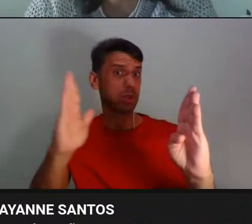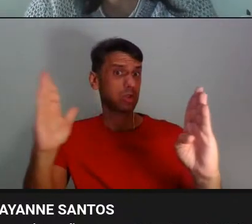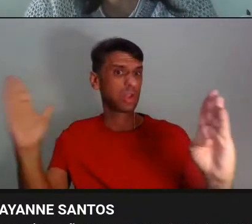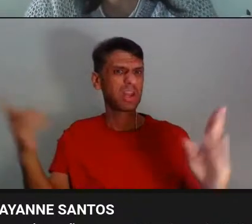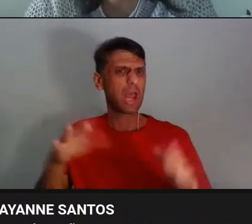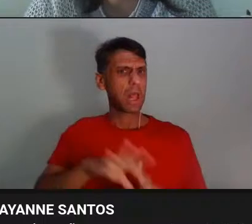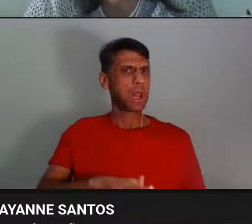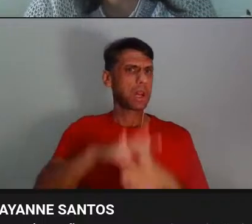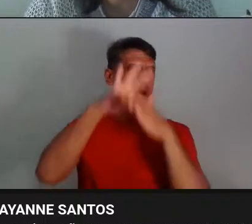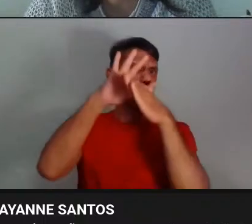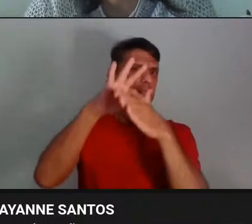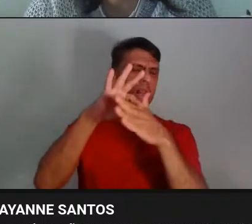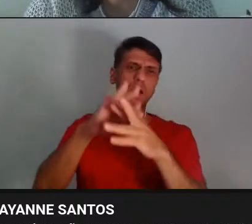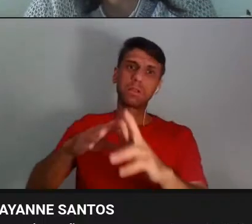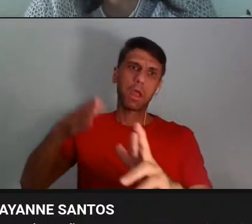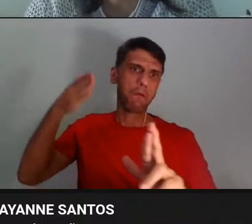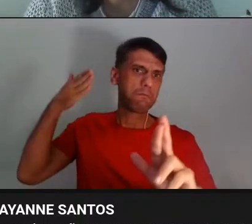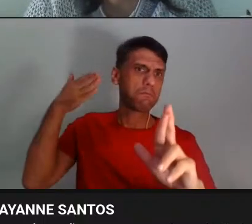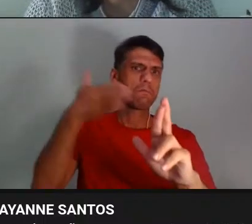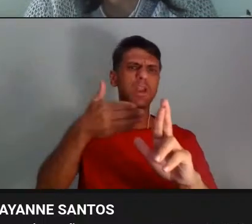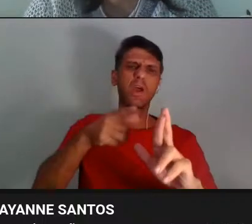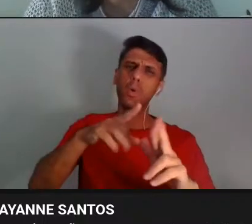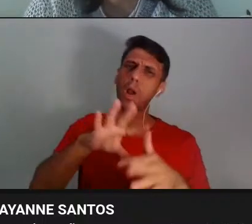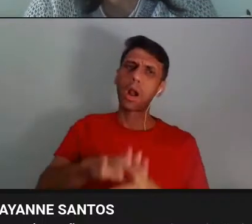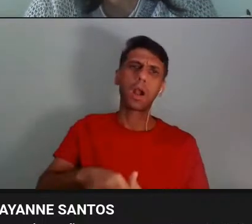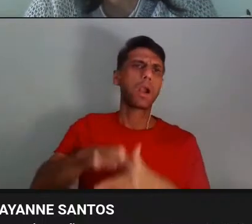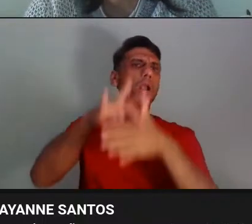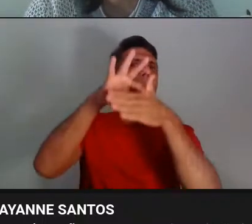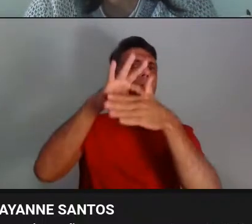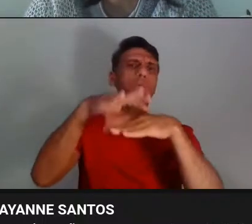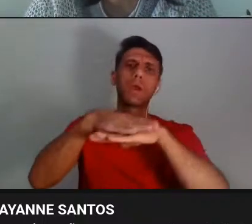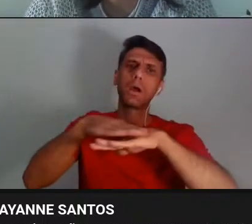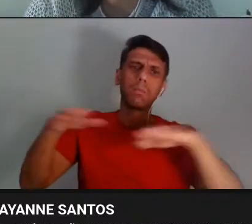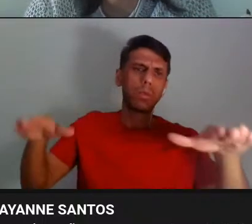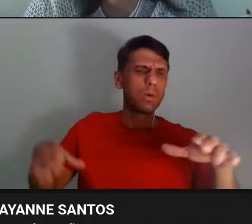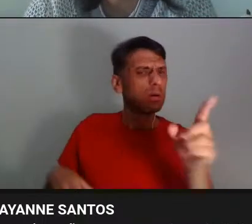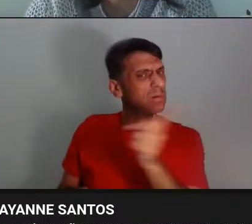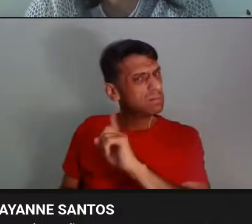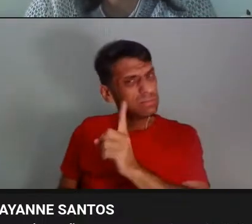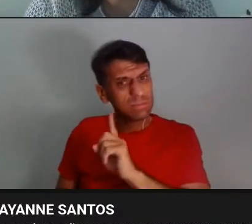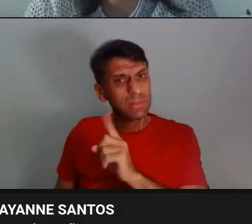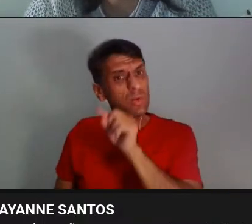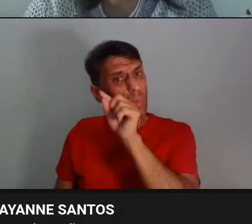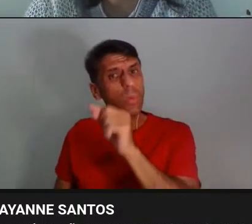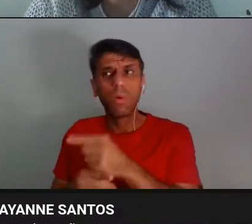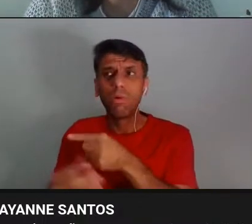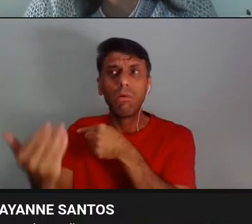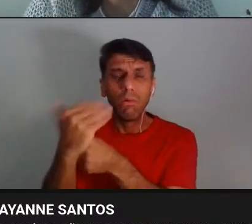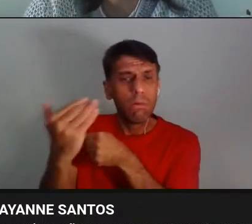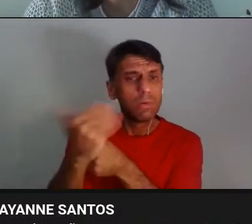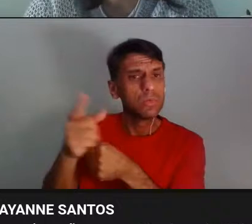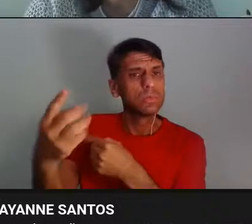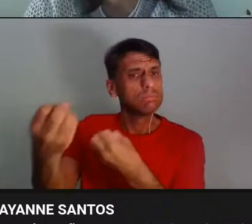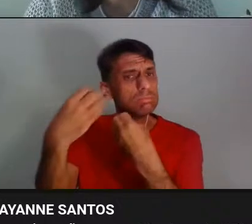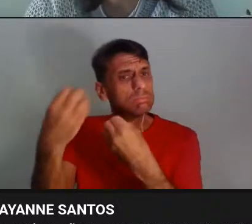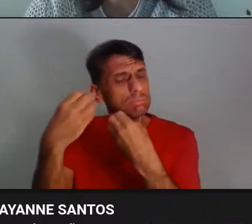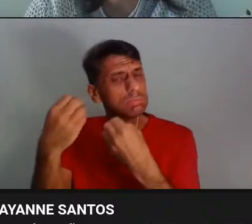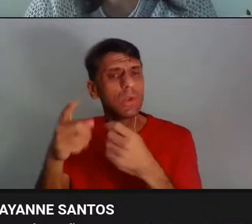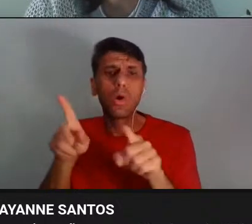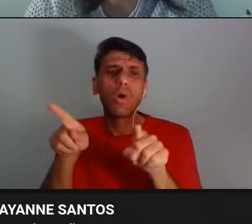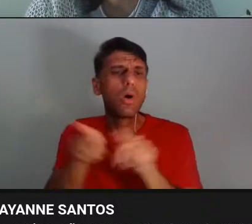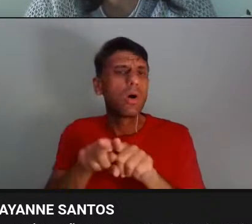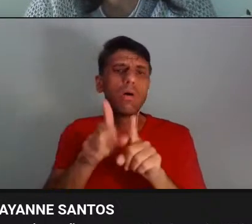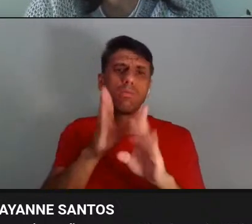referência, aquele, o líder é inquestionável. Não, eles são as nossas bibliotecas, né? Você, você,